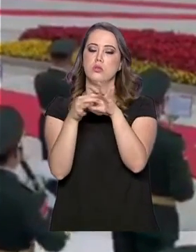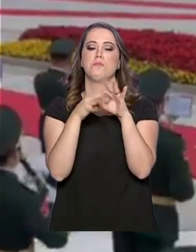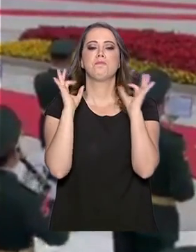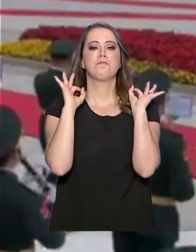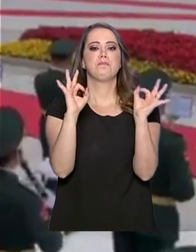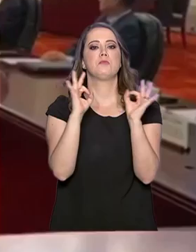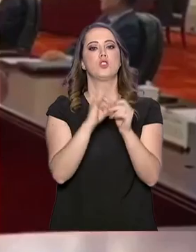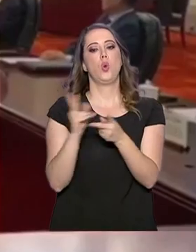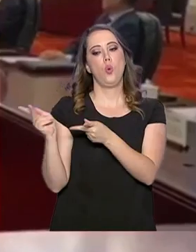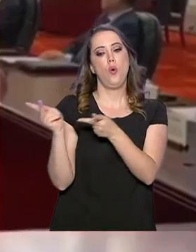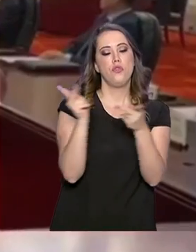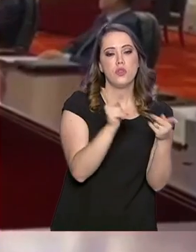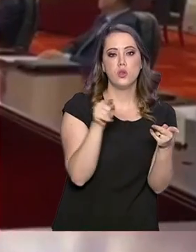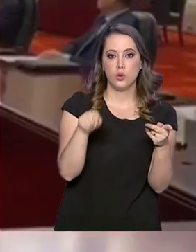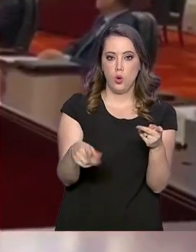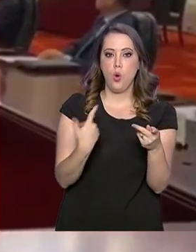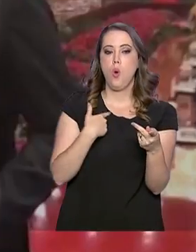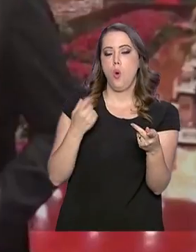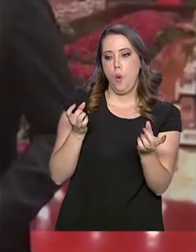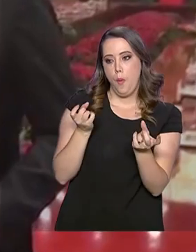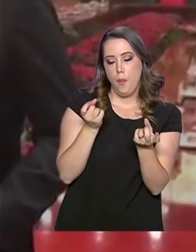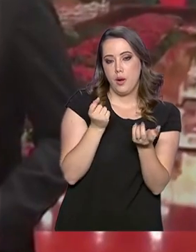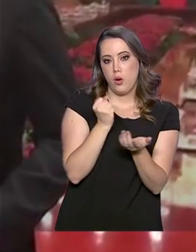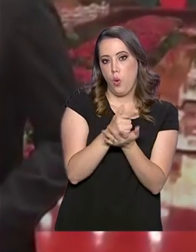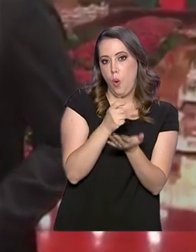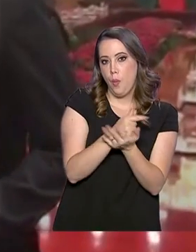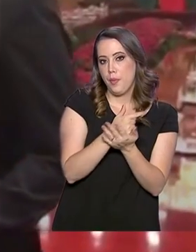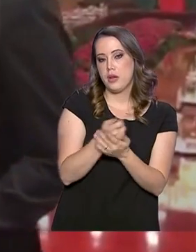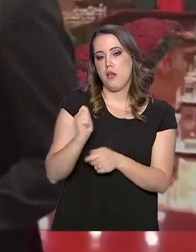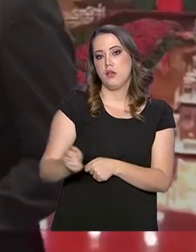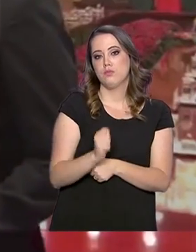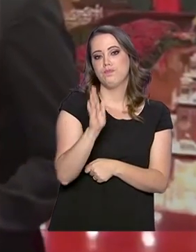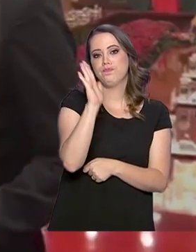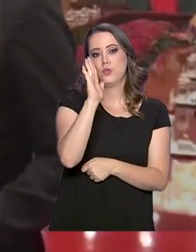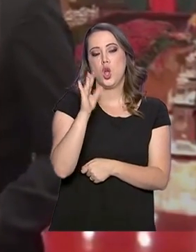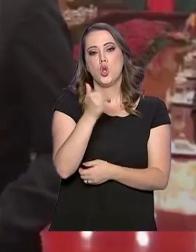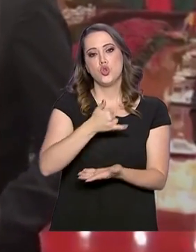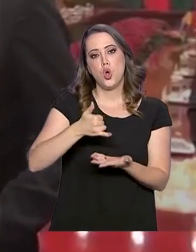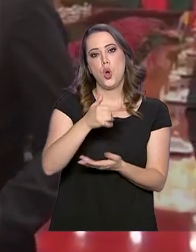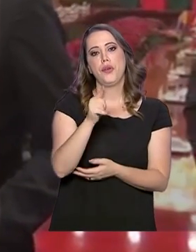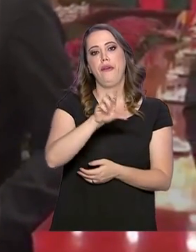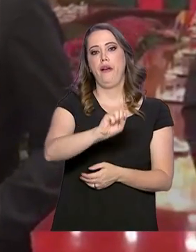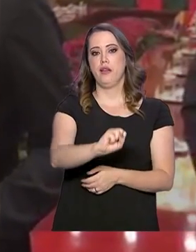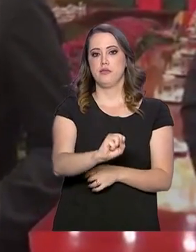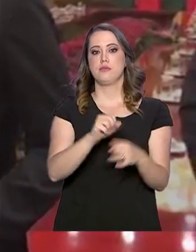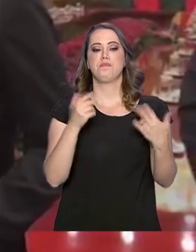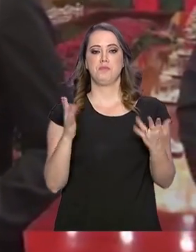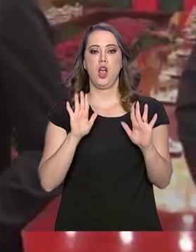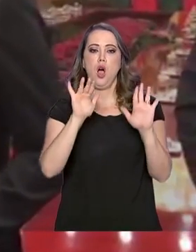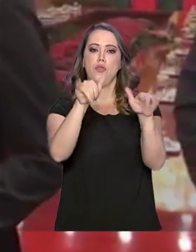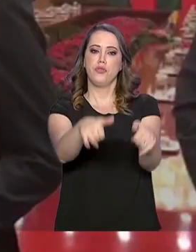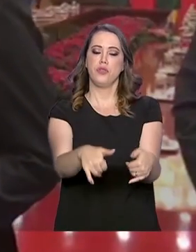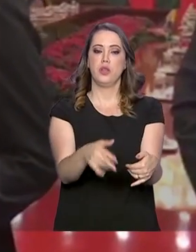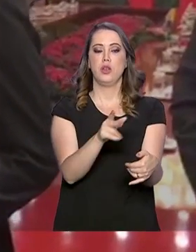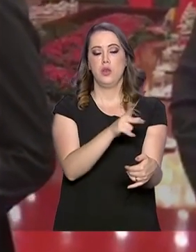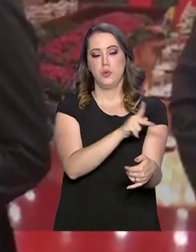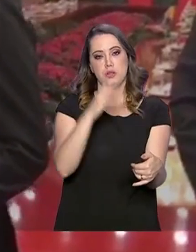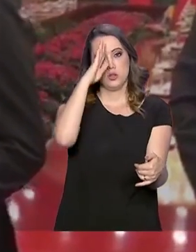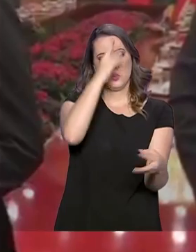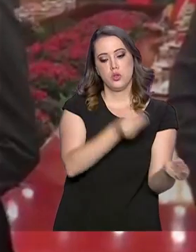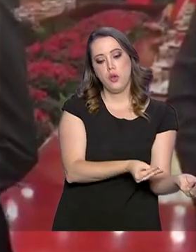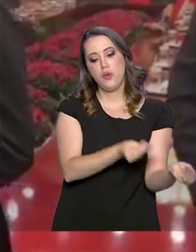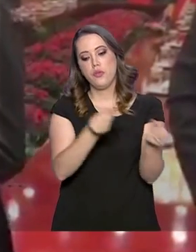chineses a participarem do mega leilão brasileiro de óleo e gás. No final do encontro, Bolsonaro presenteou o presidente